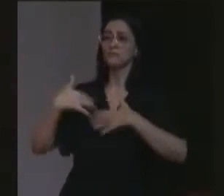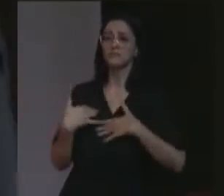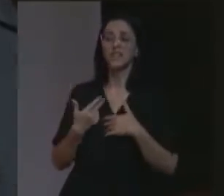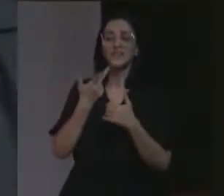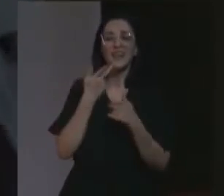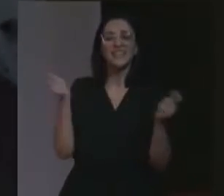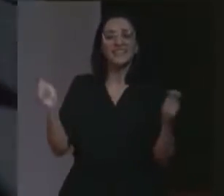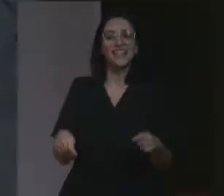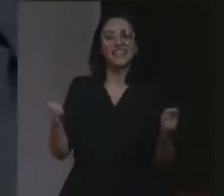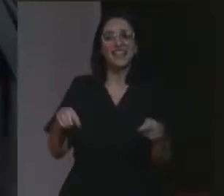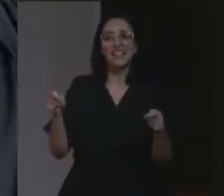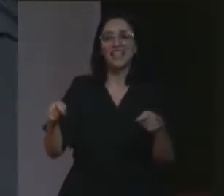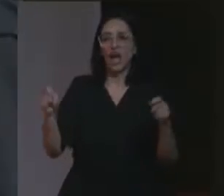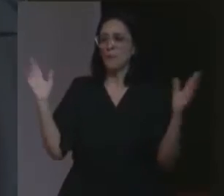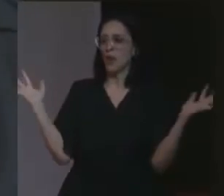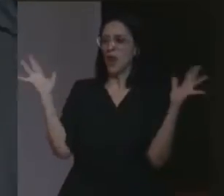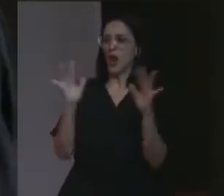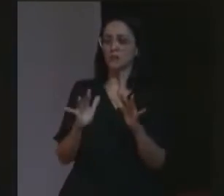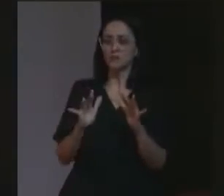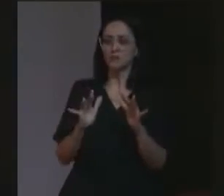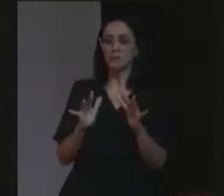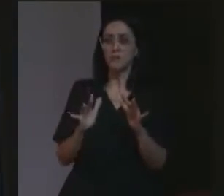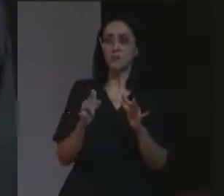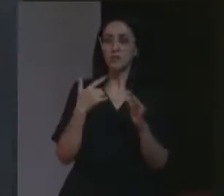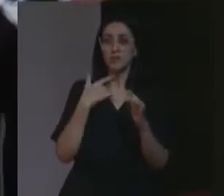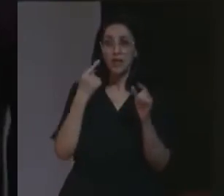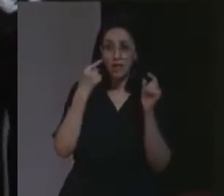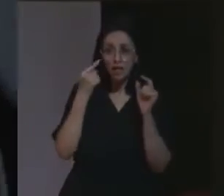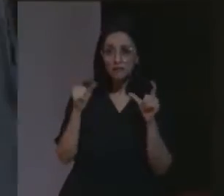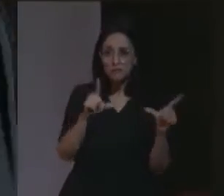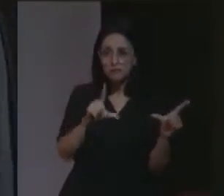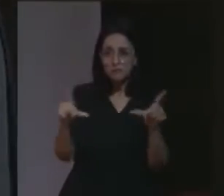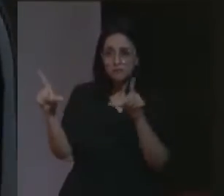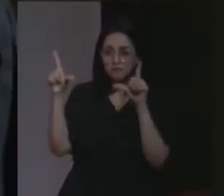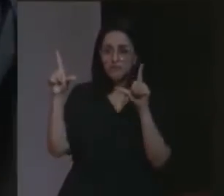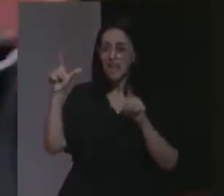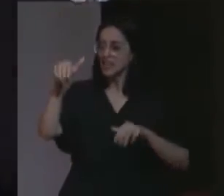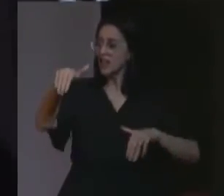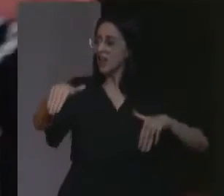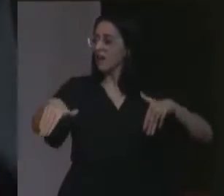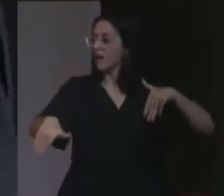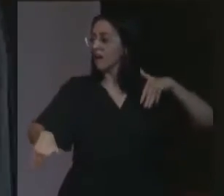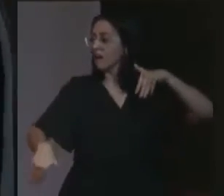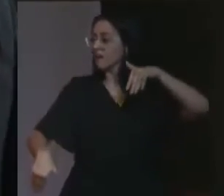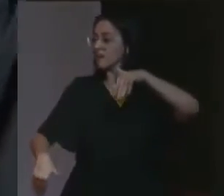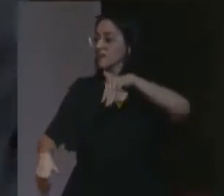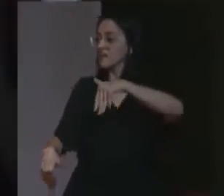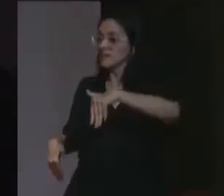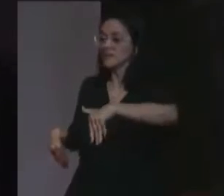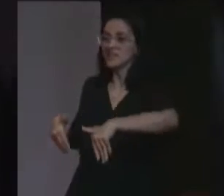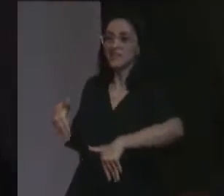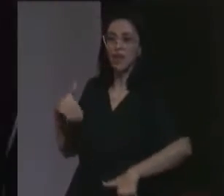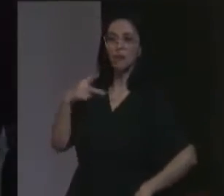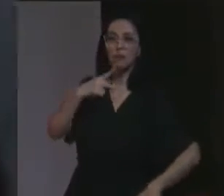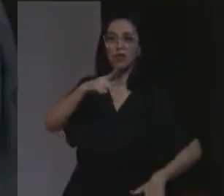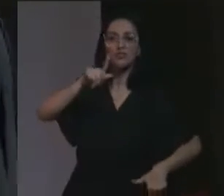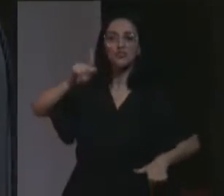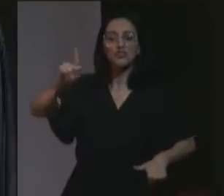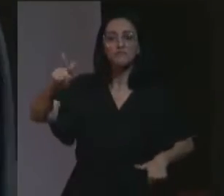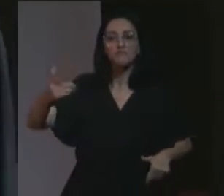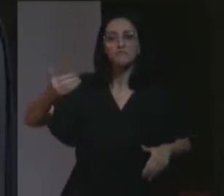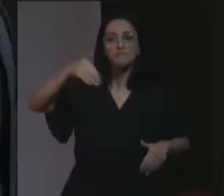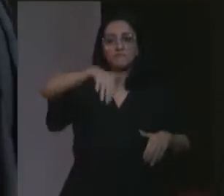a favor da aglomeração, aquela cena dele nadando no mar em Praia Grande, indo ao encontro